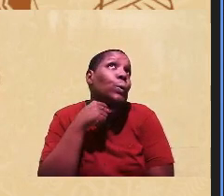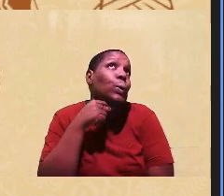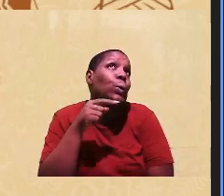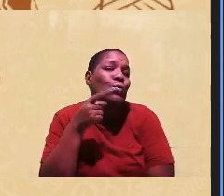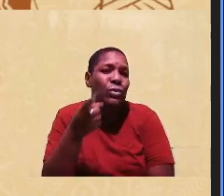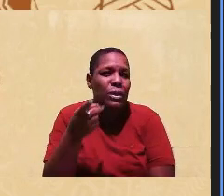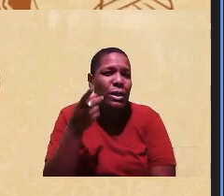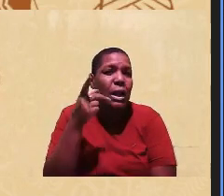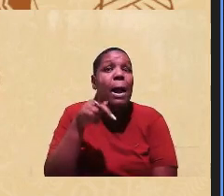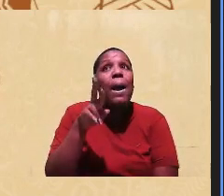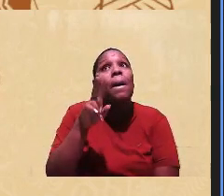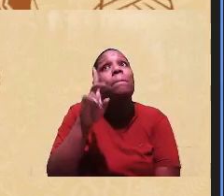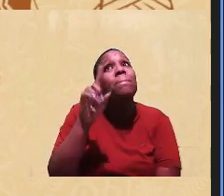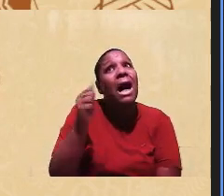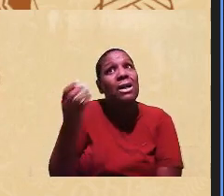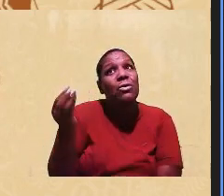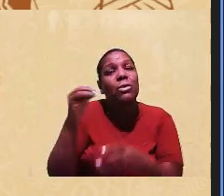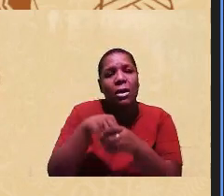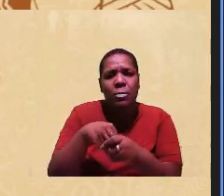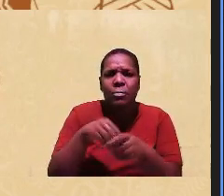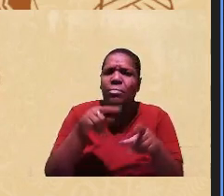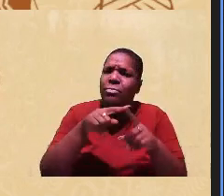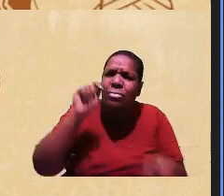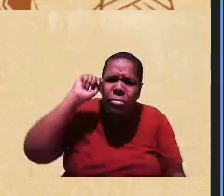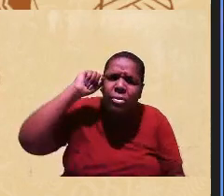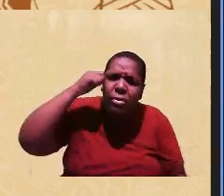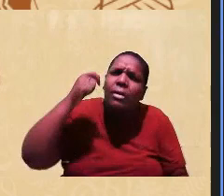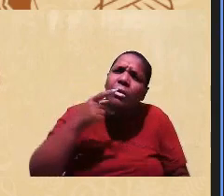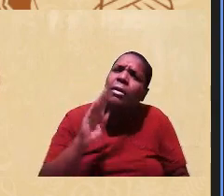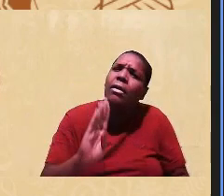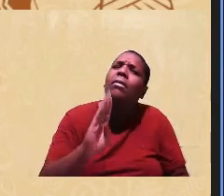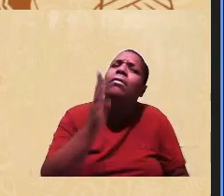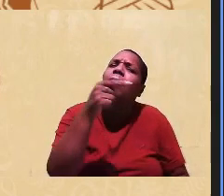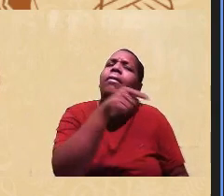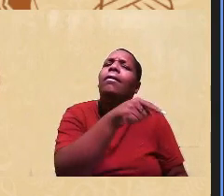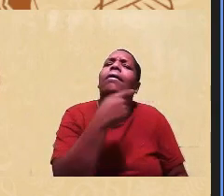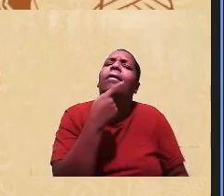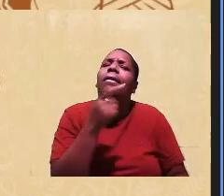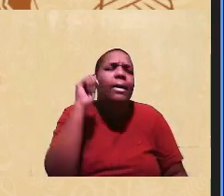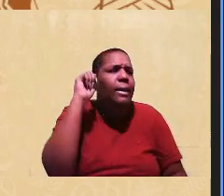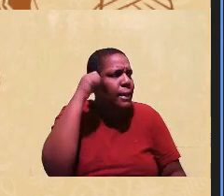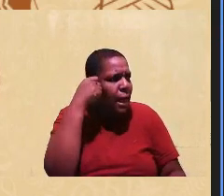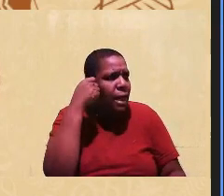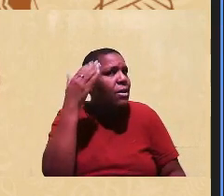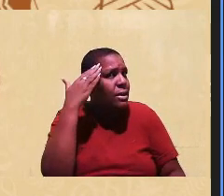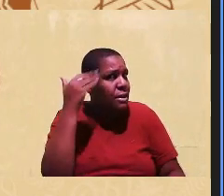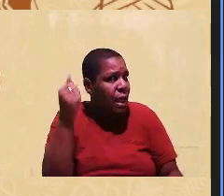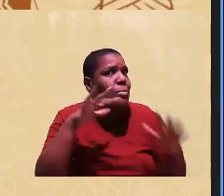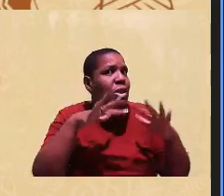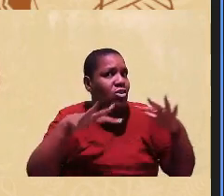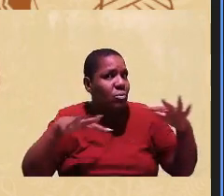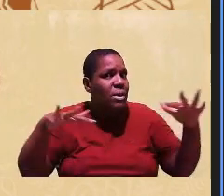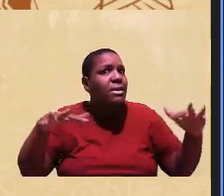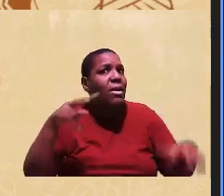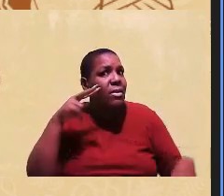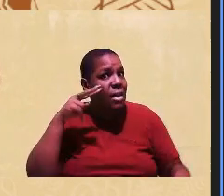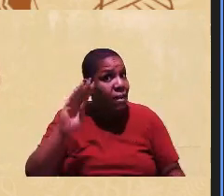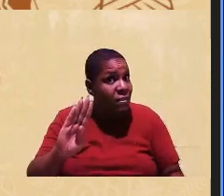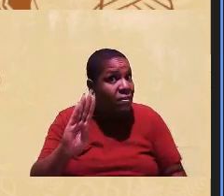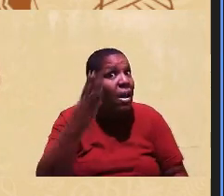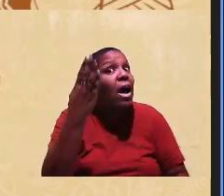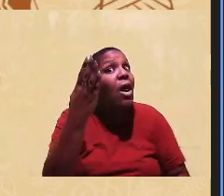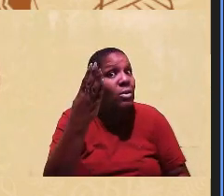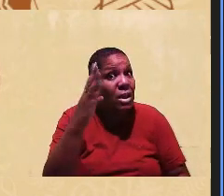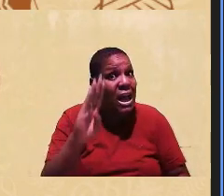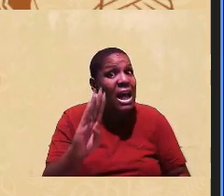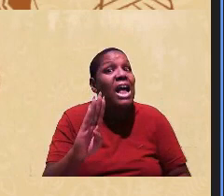cabe em todo mundo. Mas se um negro estivesse fraudando uma vaga na universidade, a gente sabe a dimensão que é isso, da fraude, da falsidade